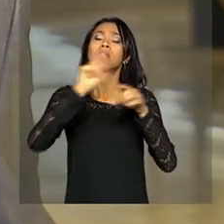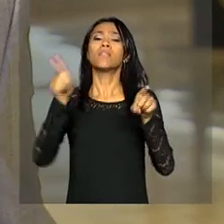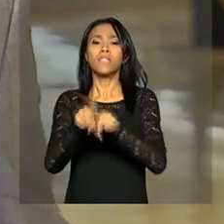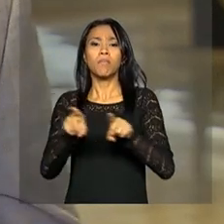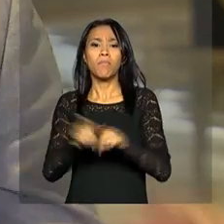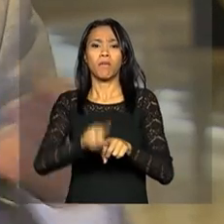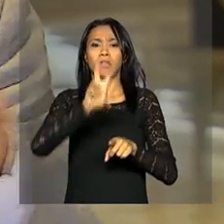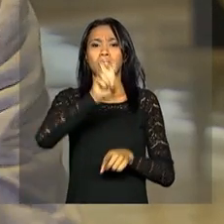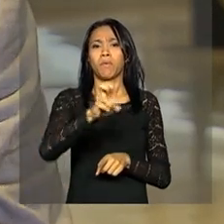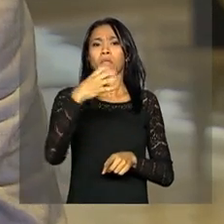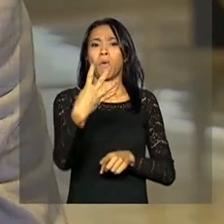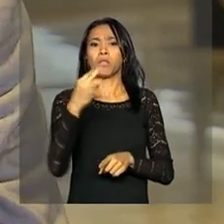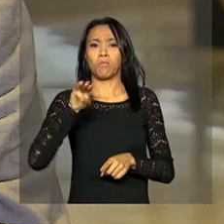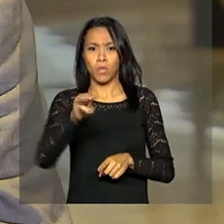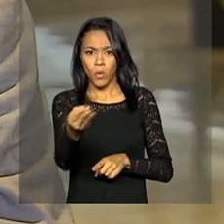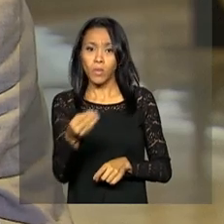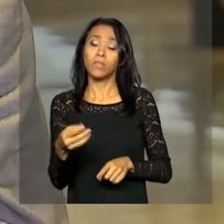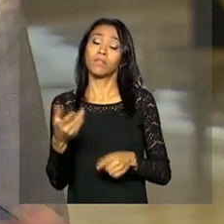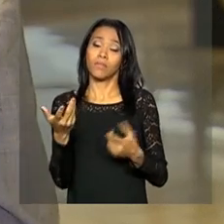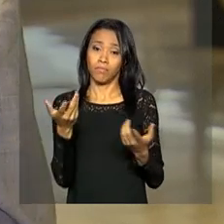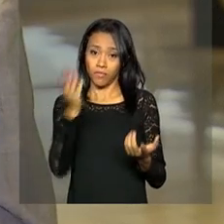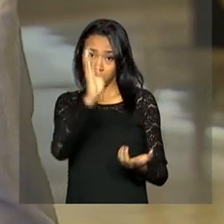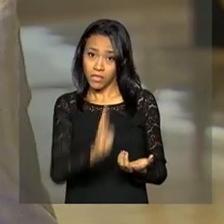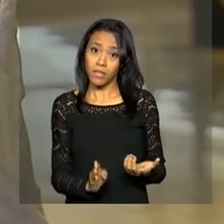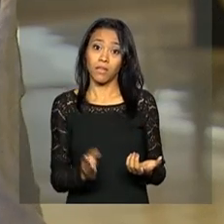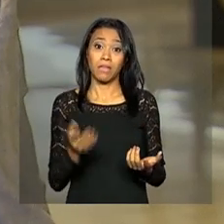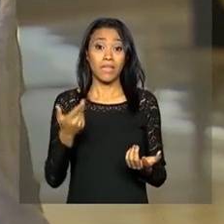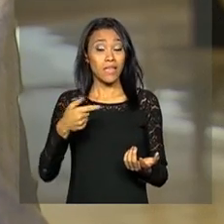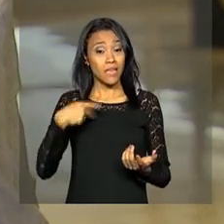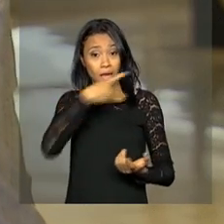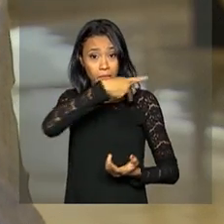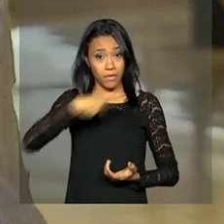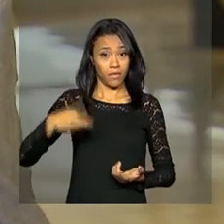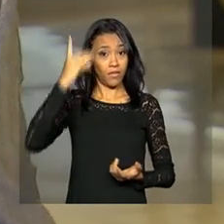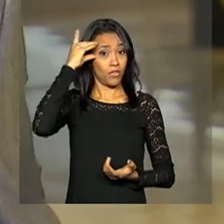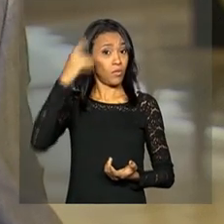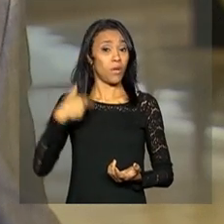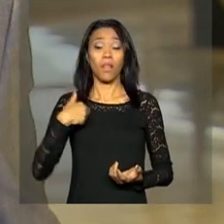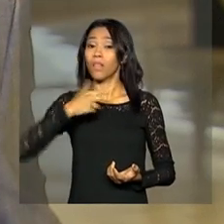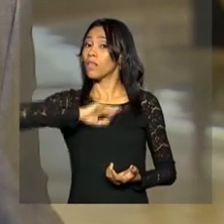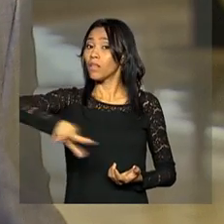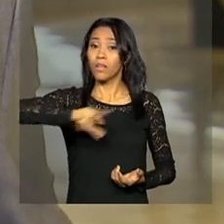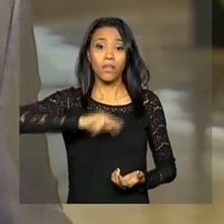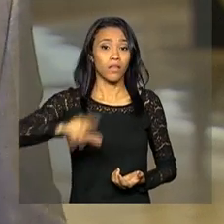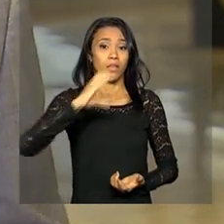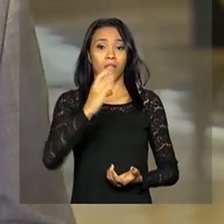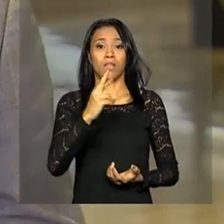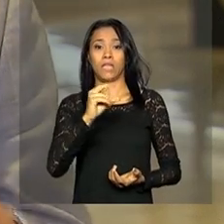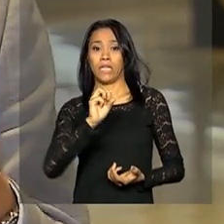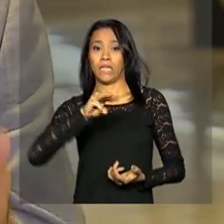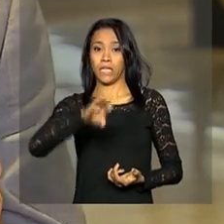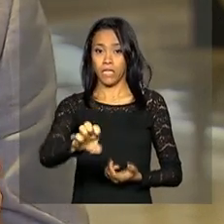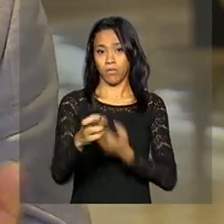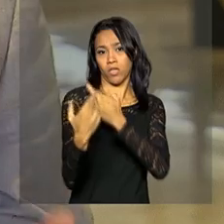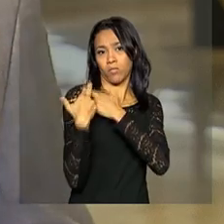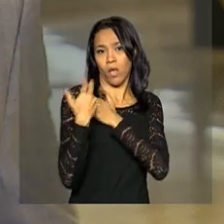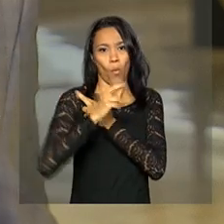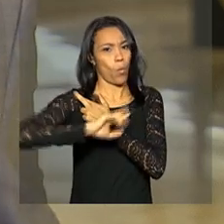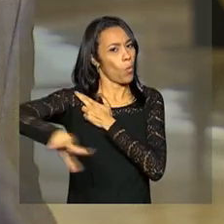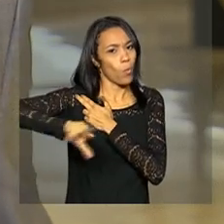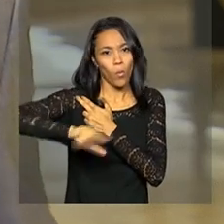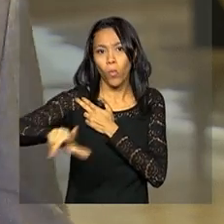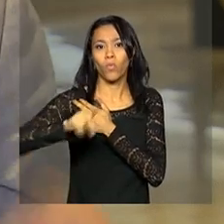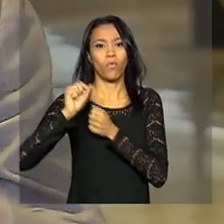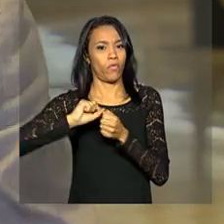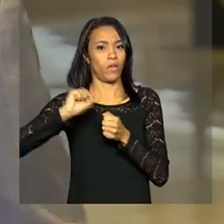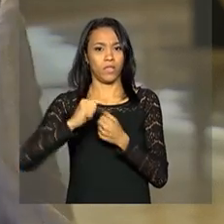brasileiros e à Constituição, e que a presidenta não cometeu o crime de responsabilidade. Cardoso disse também que Dilma